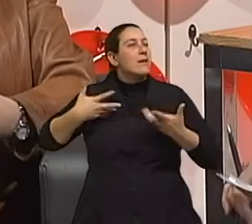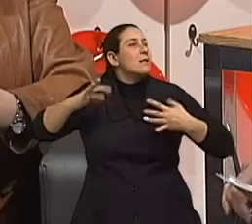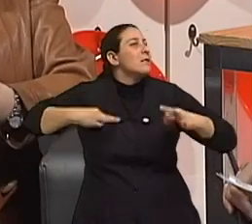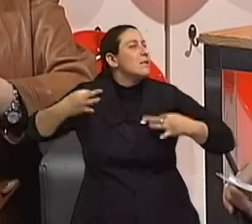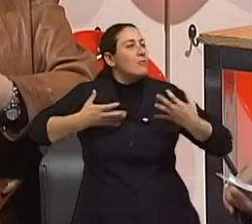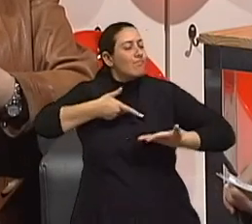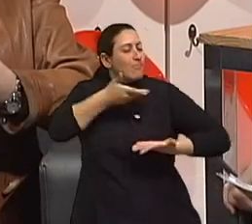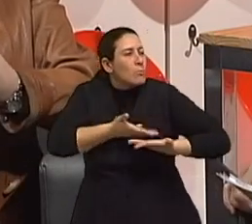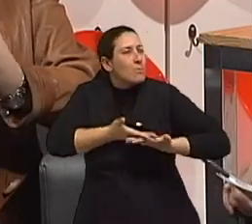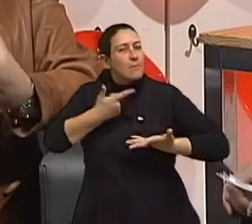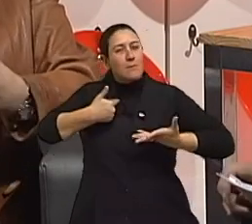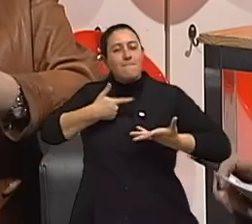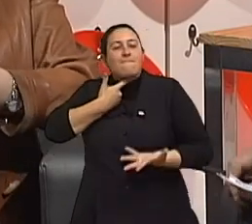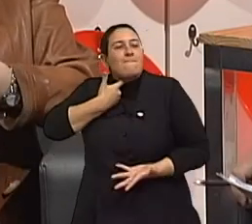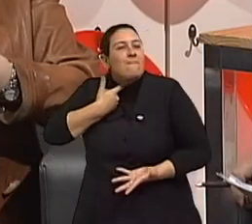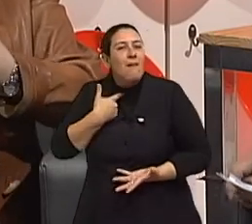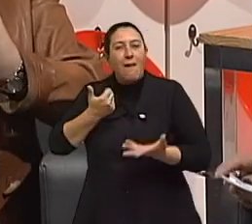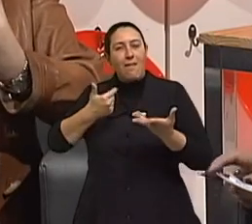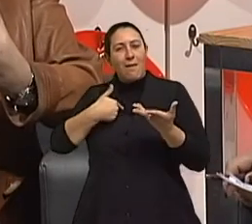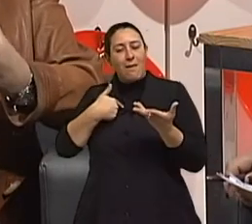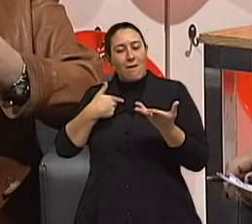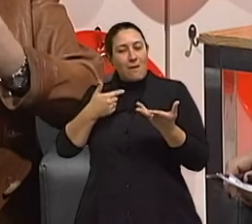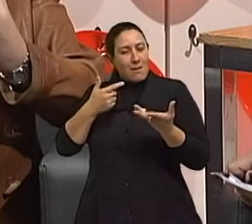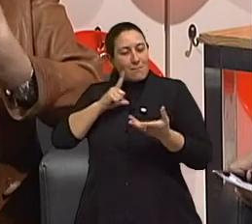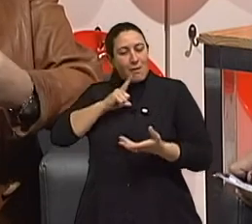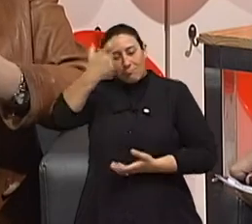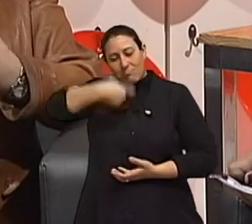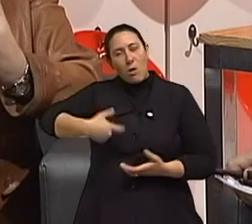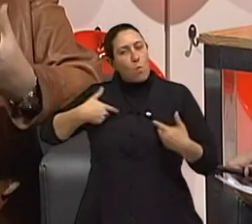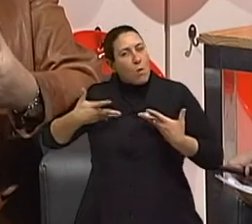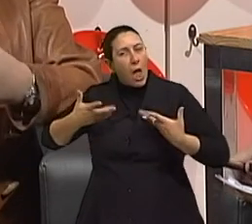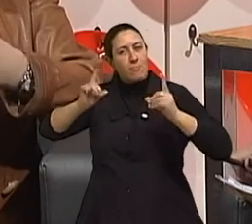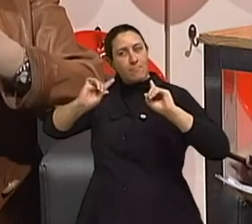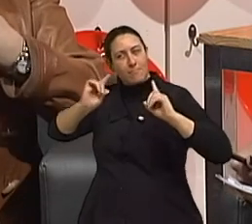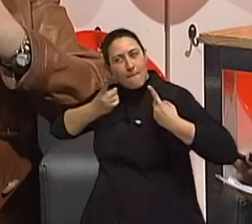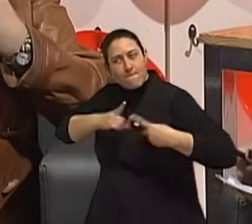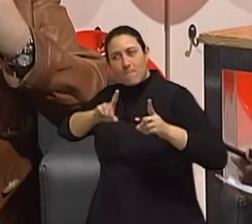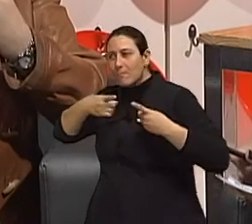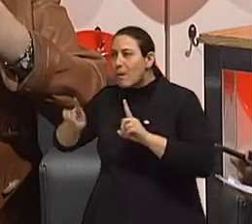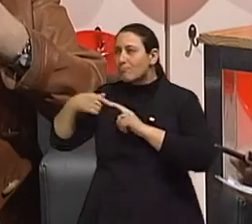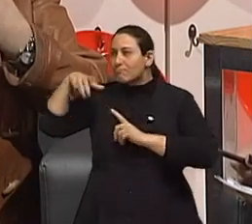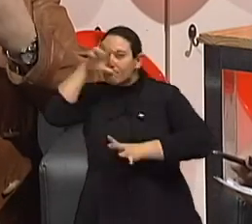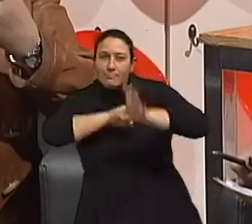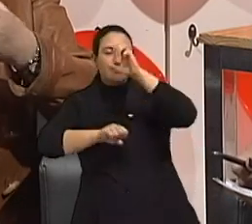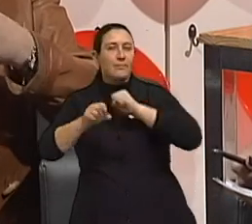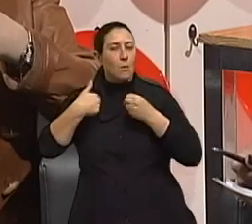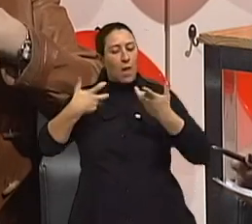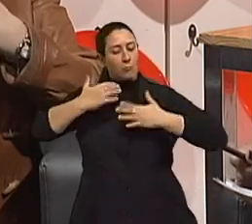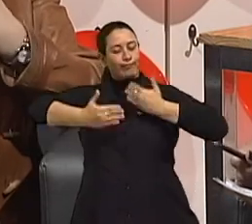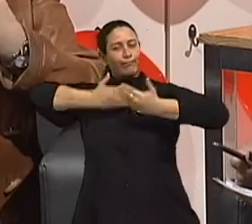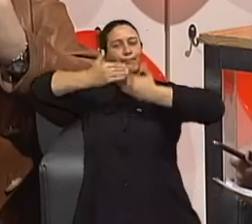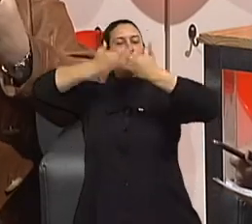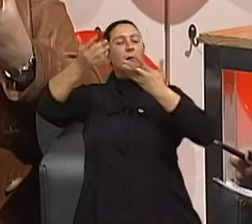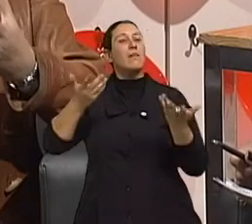vida, com vontade de enfrentar novos desafios, Enfatizo isso, de querer crescer,